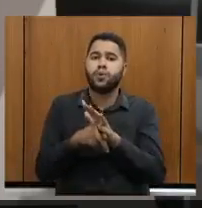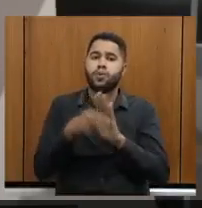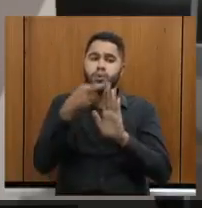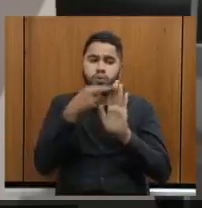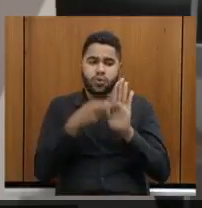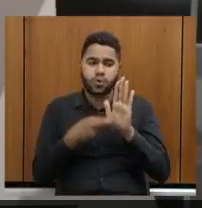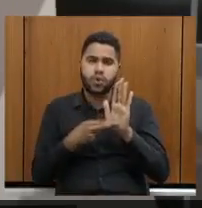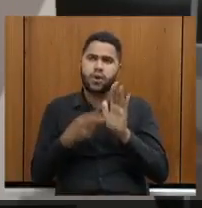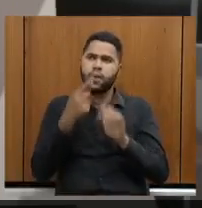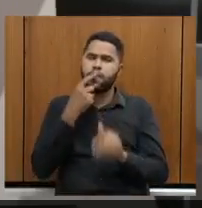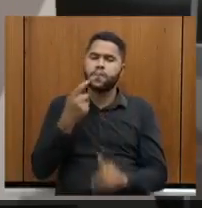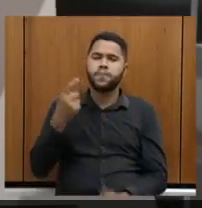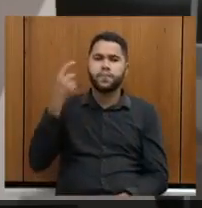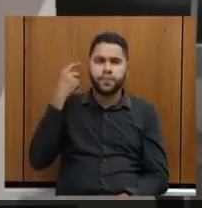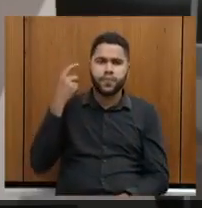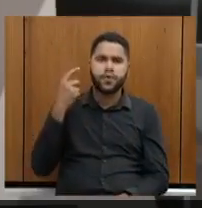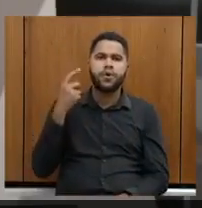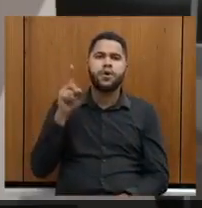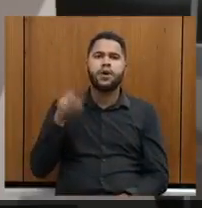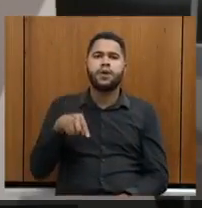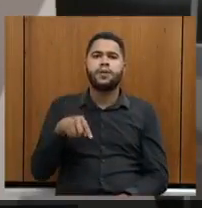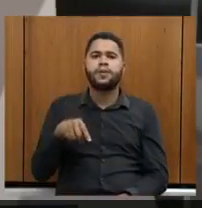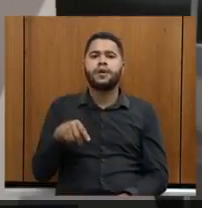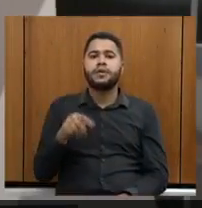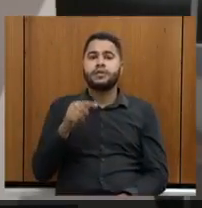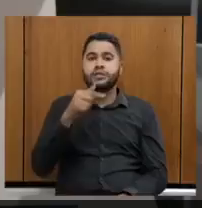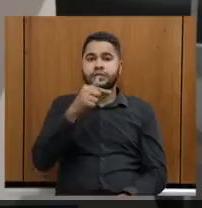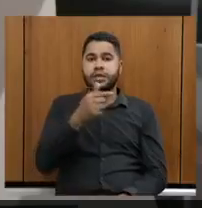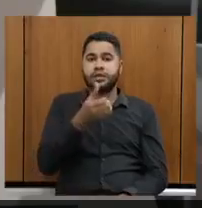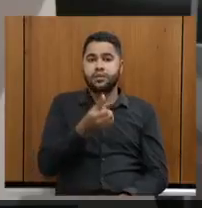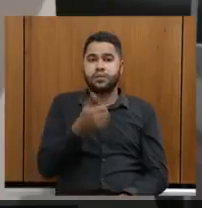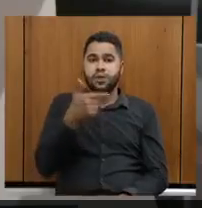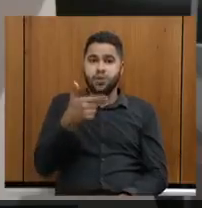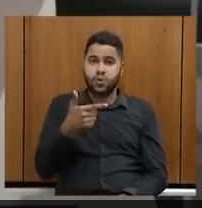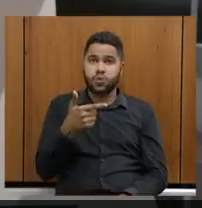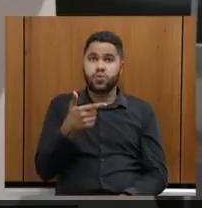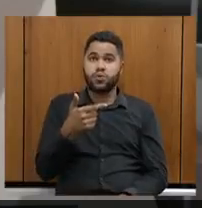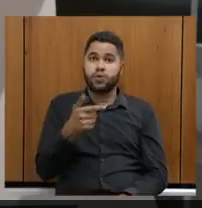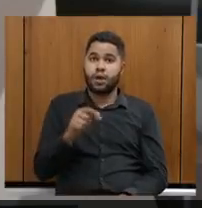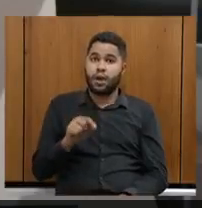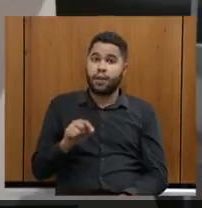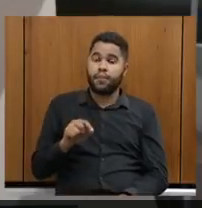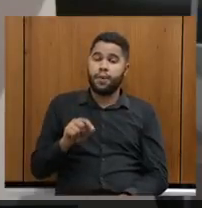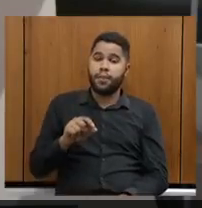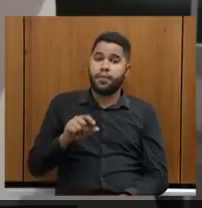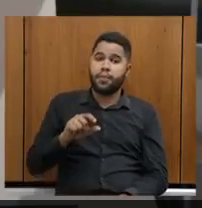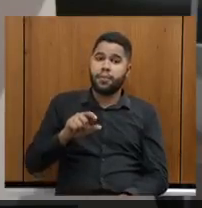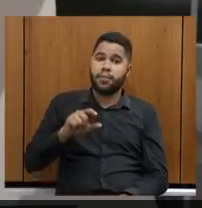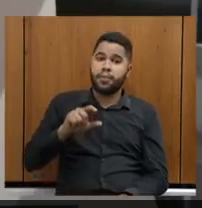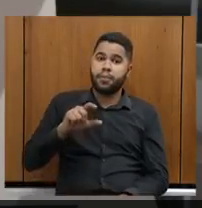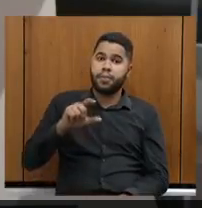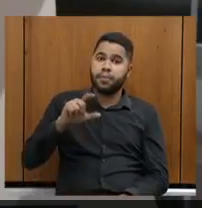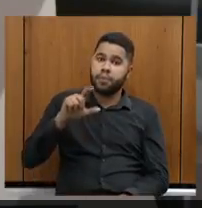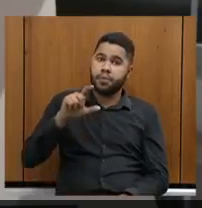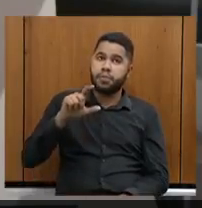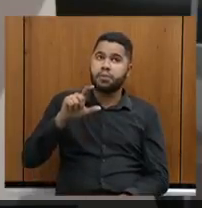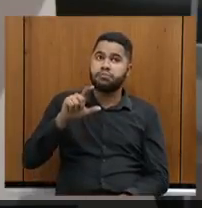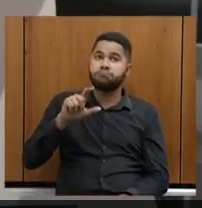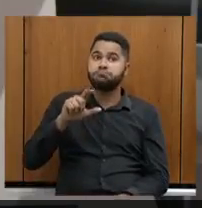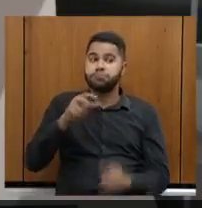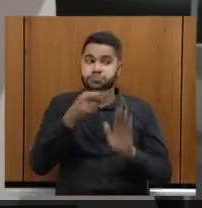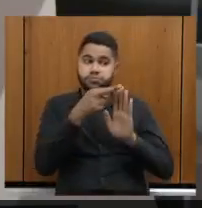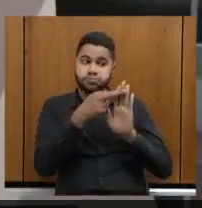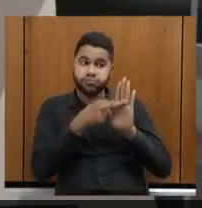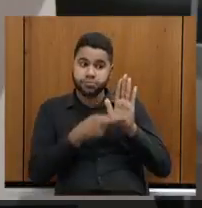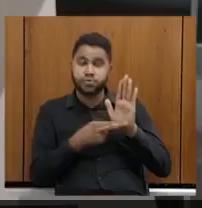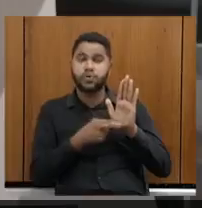que tivemos há poucos dias, da cota mínima 762, o lago está enchendo, e acreditamos que, uma vez uma normativa